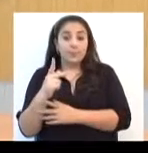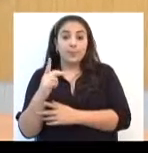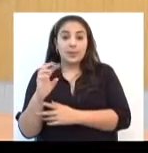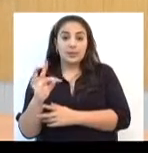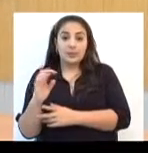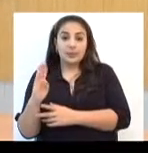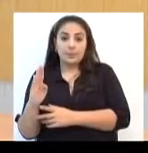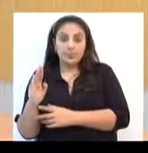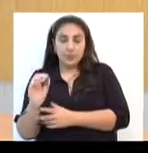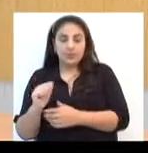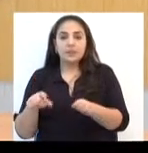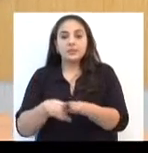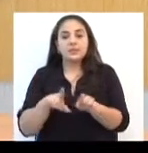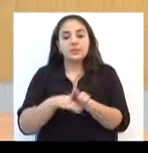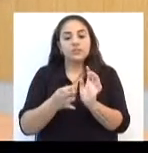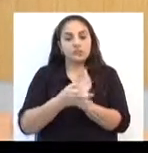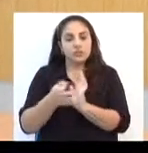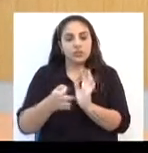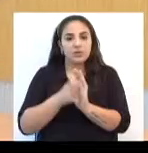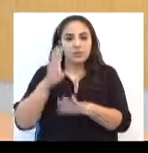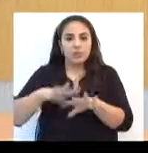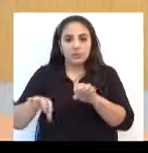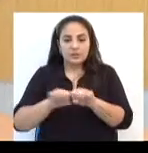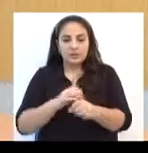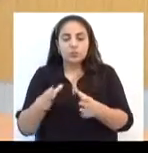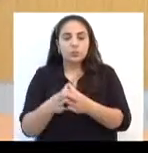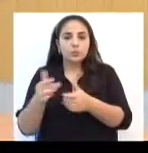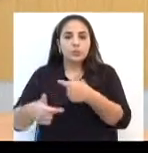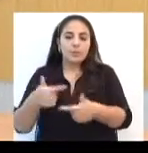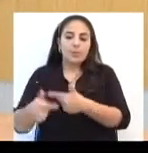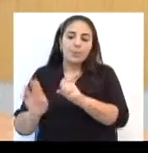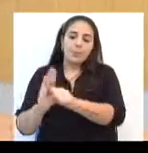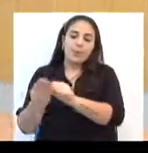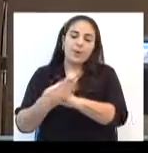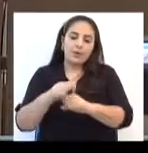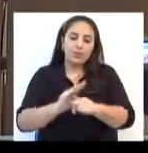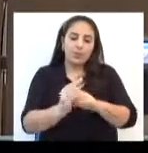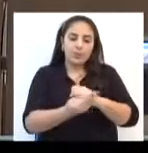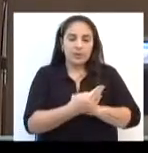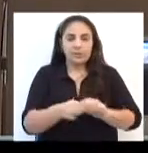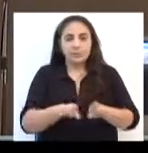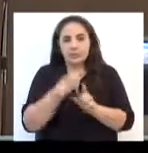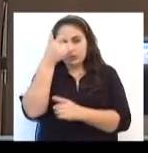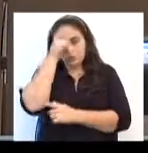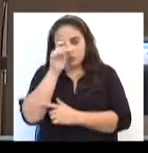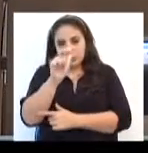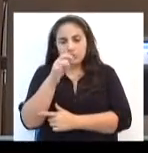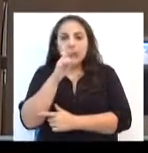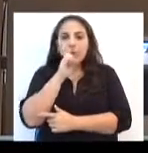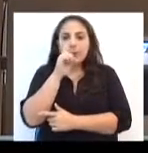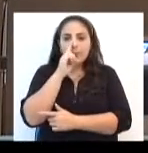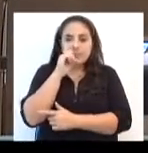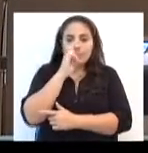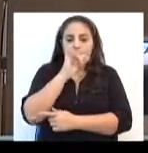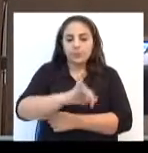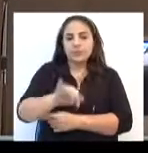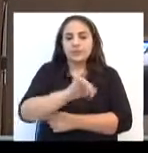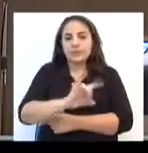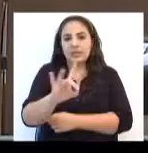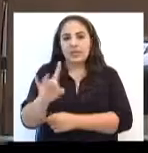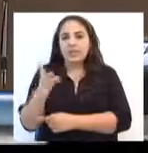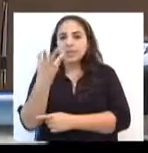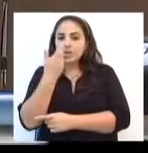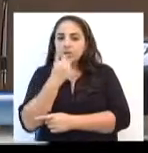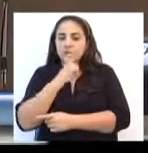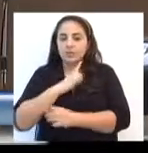petebista indica a formação do grupo de trabalho bairro a bairro. Conscientizar os pais da importância de cada